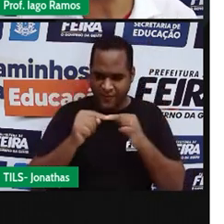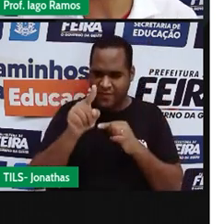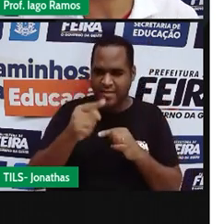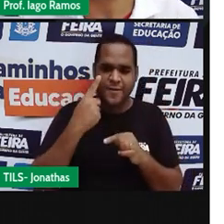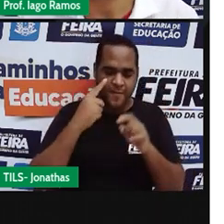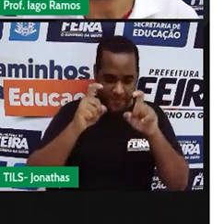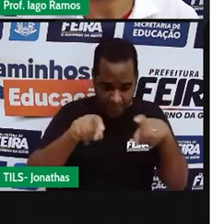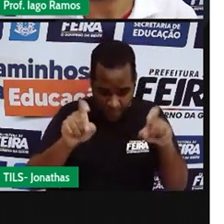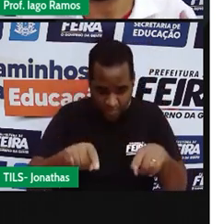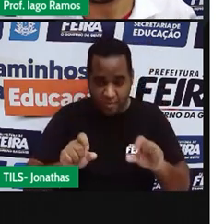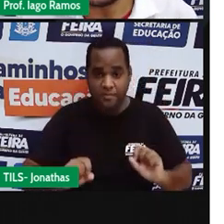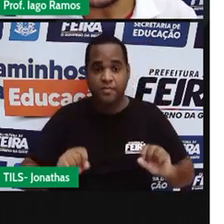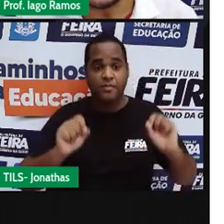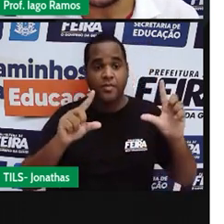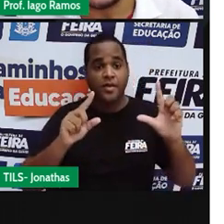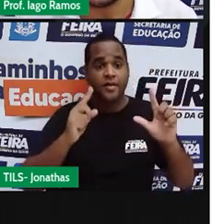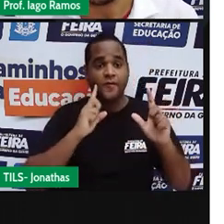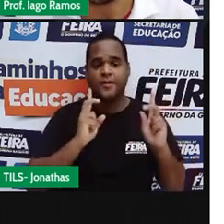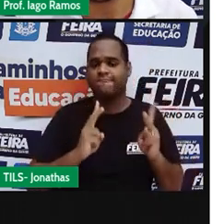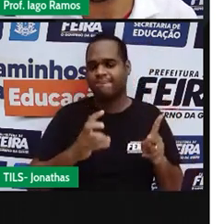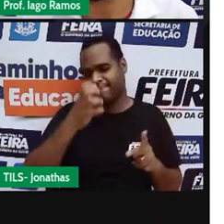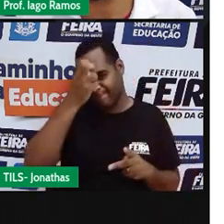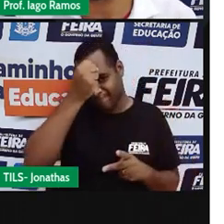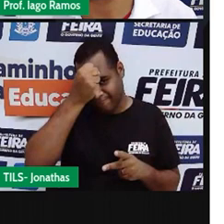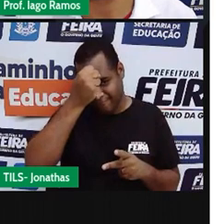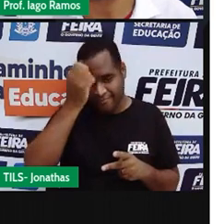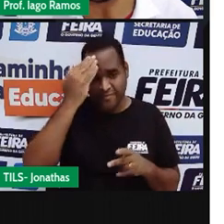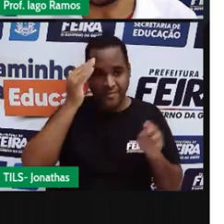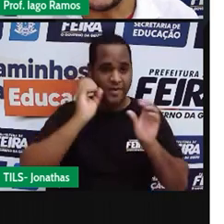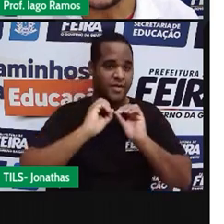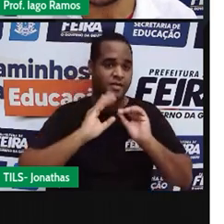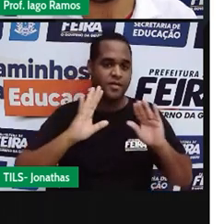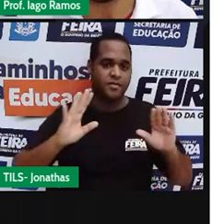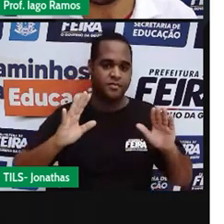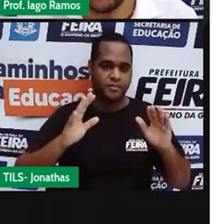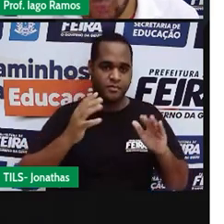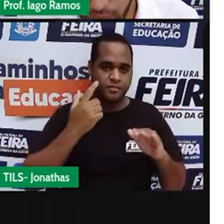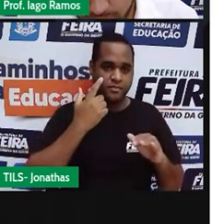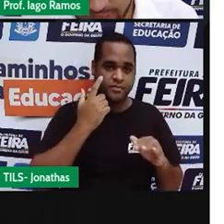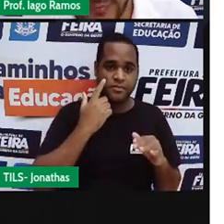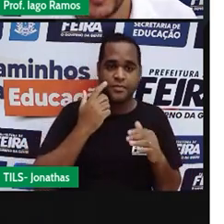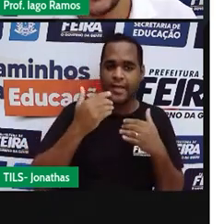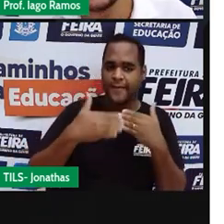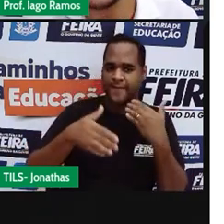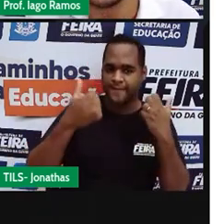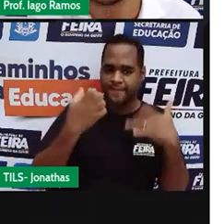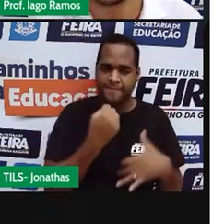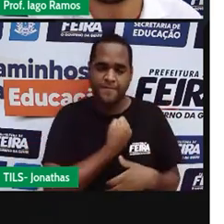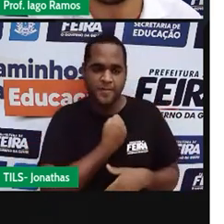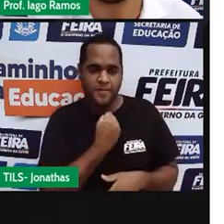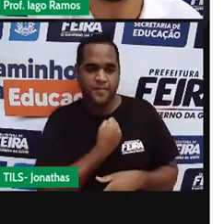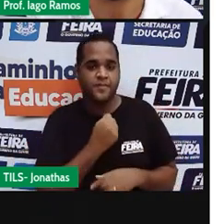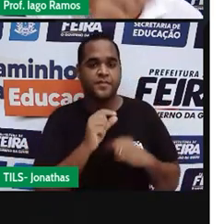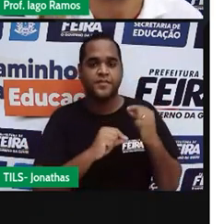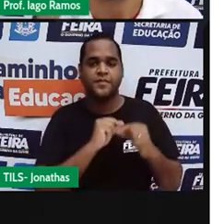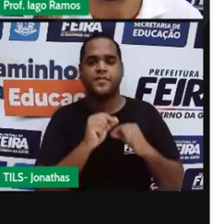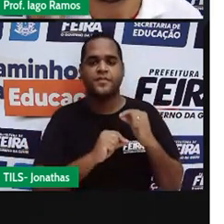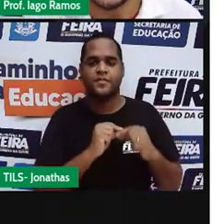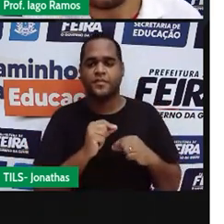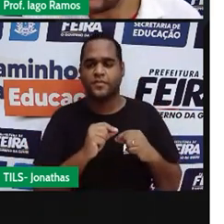continuar a entender essa coisinha da subtração com números inteiros, tá bom?